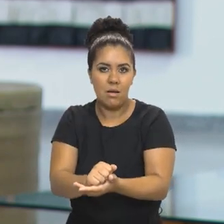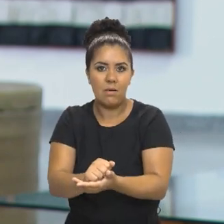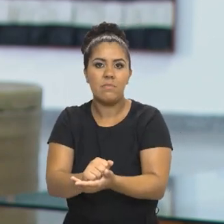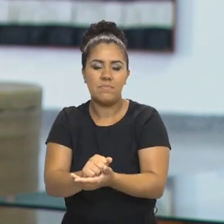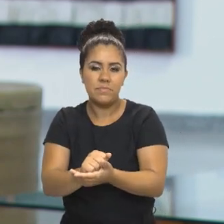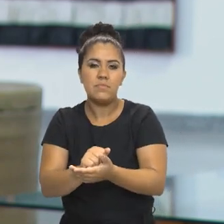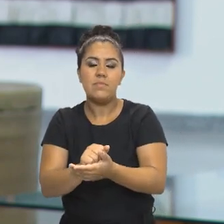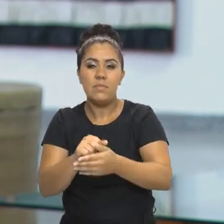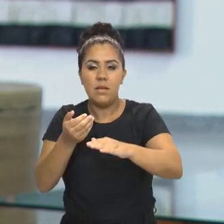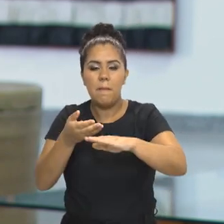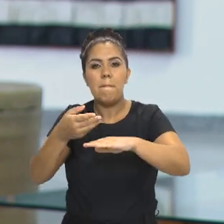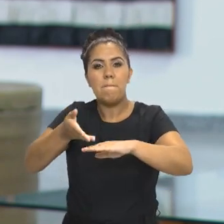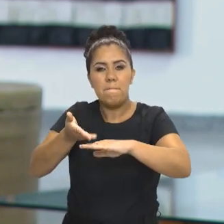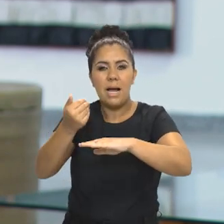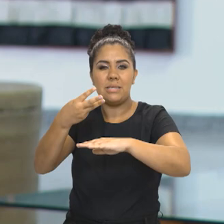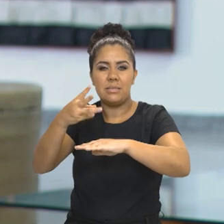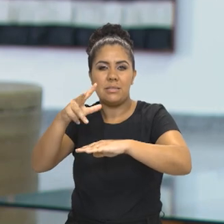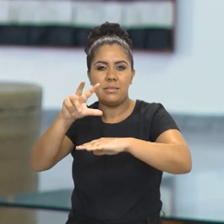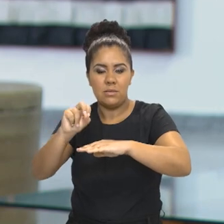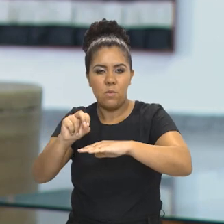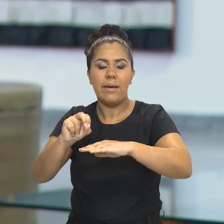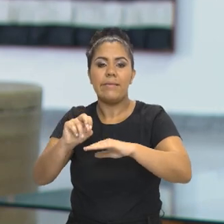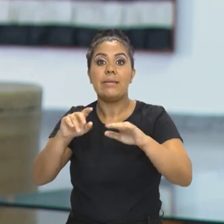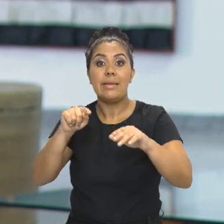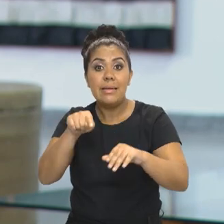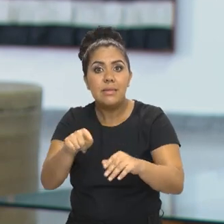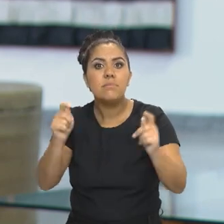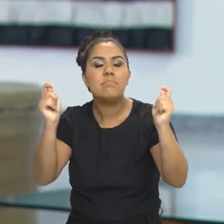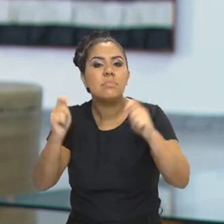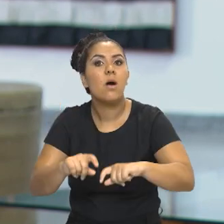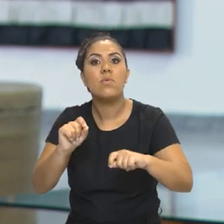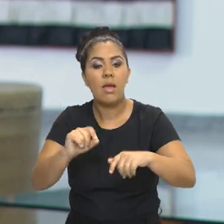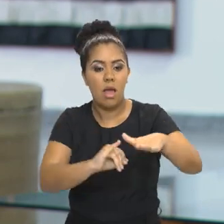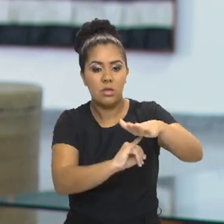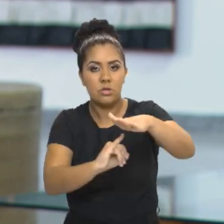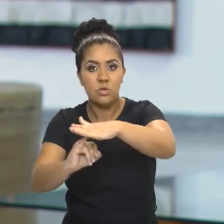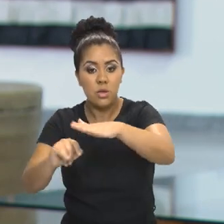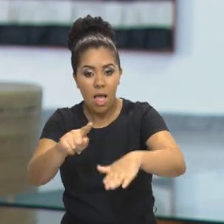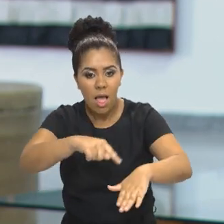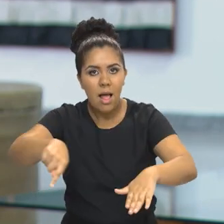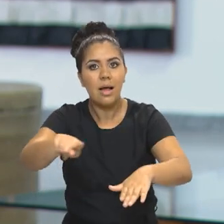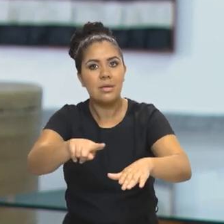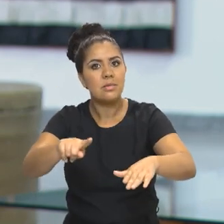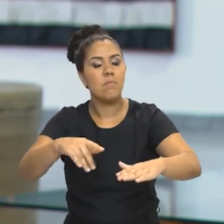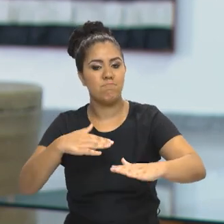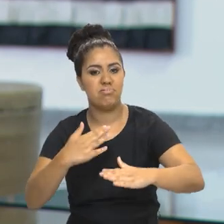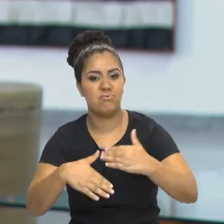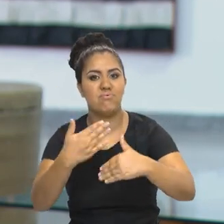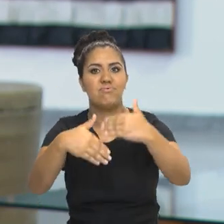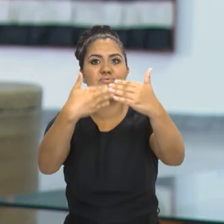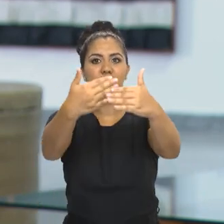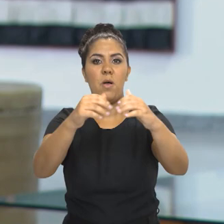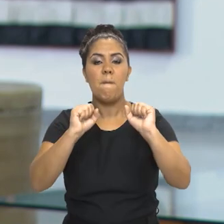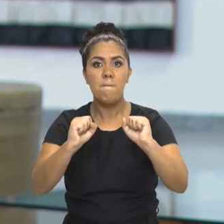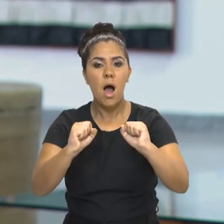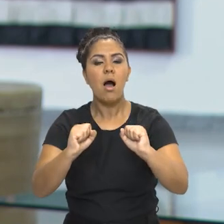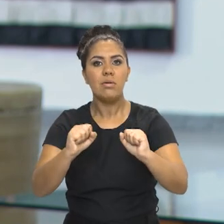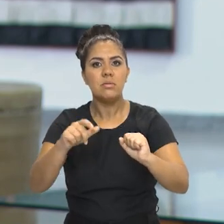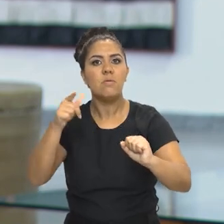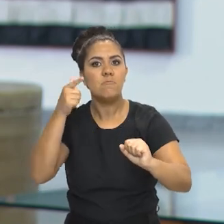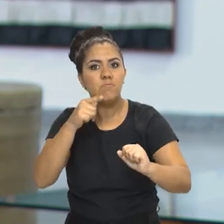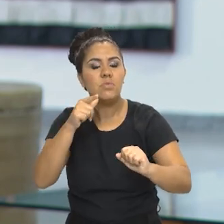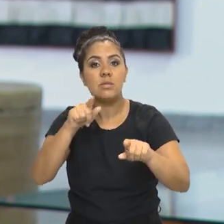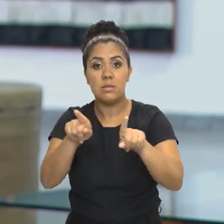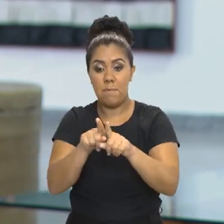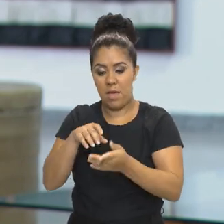mais de 350, o que vai permitir que essas instituições se fortaleçam, né, que elas cresçam e